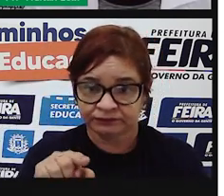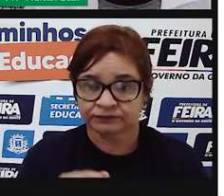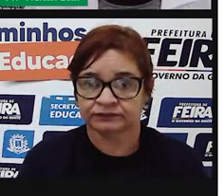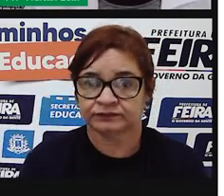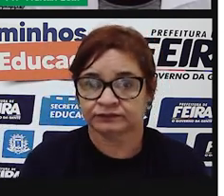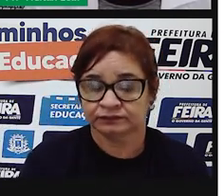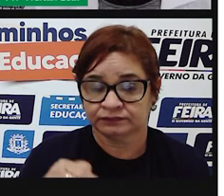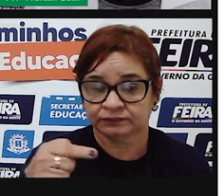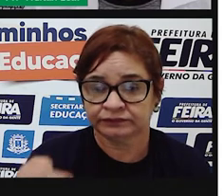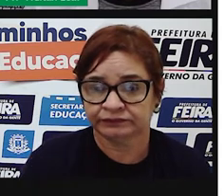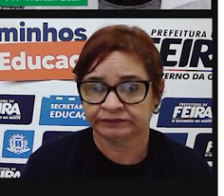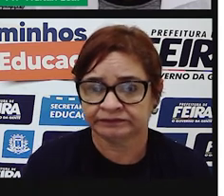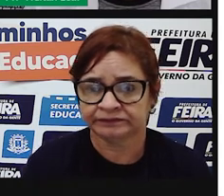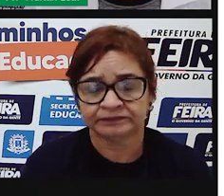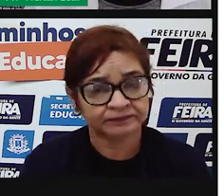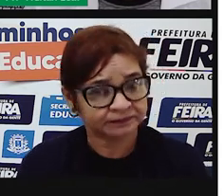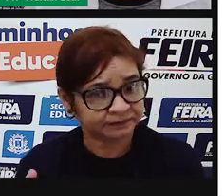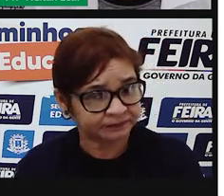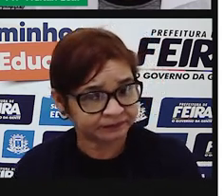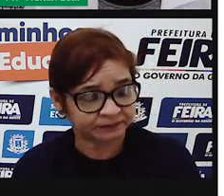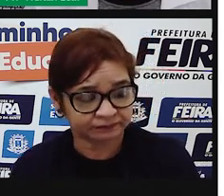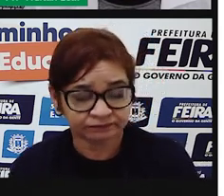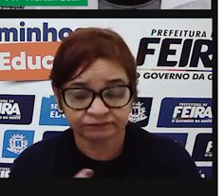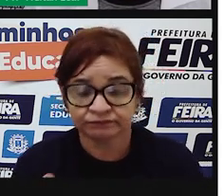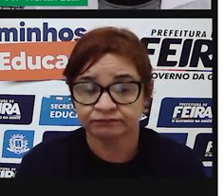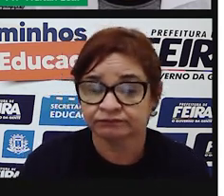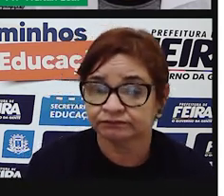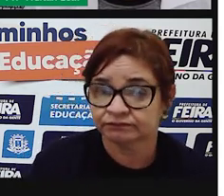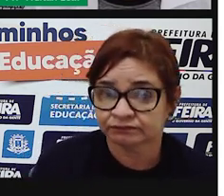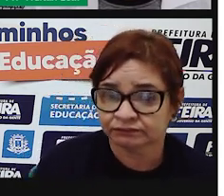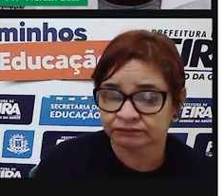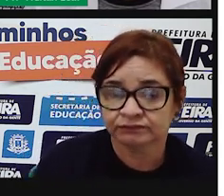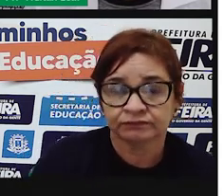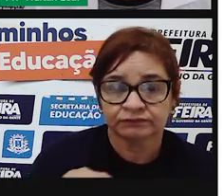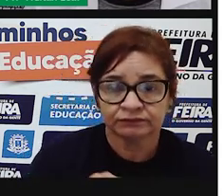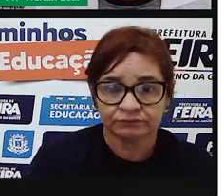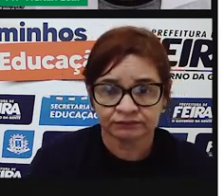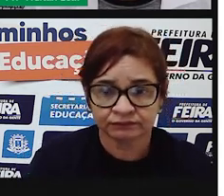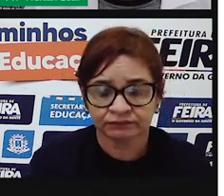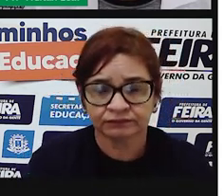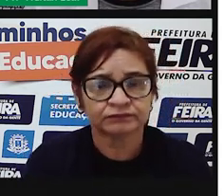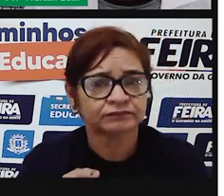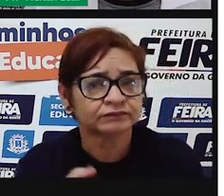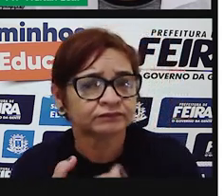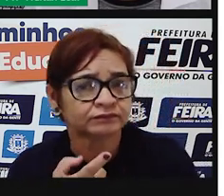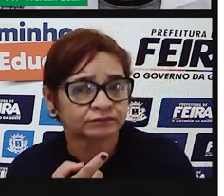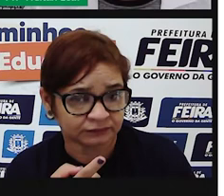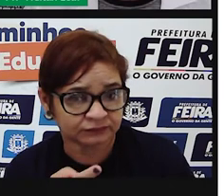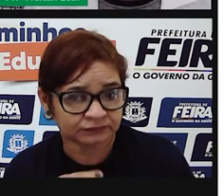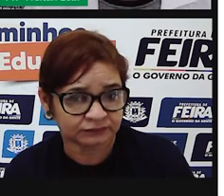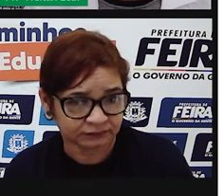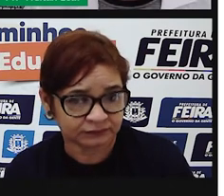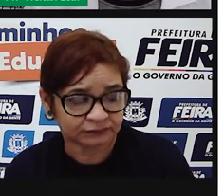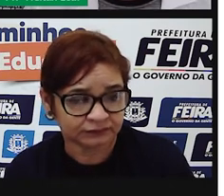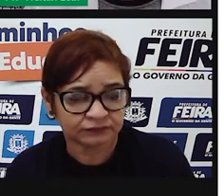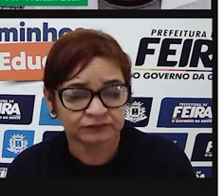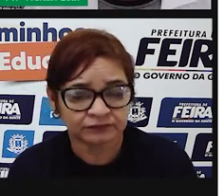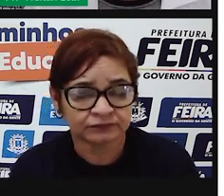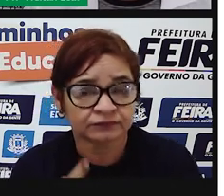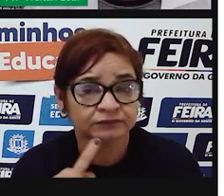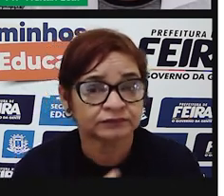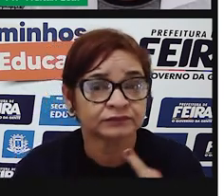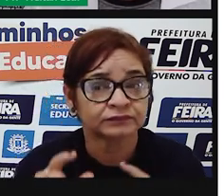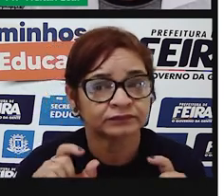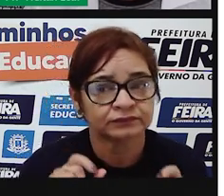Olha a outra frase. Queria ver alguns sapatos. O que você deseja? Primeiro interlocutor. Segundo